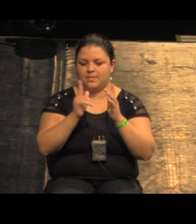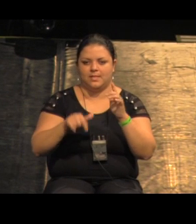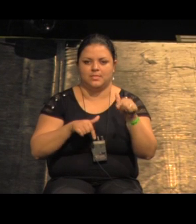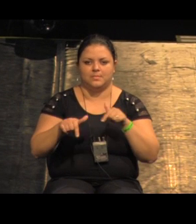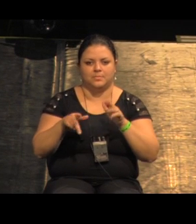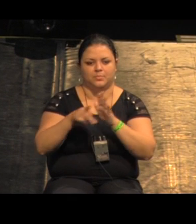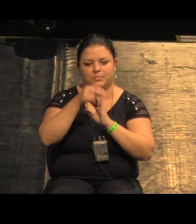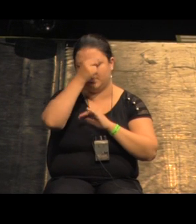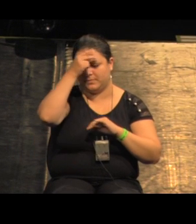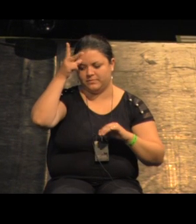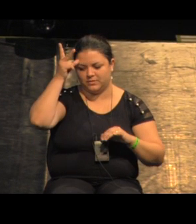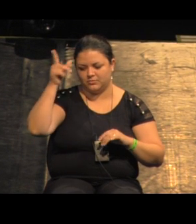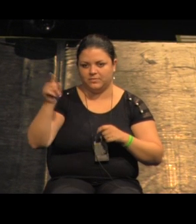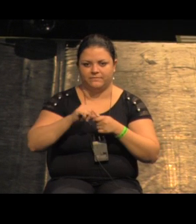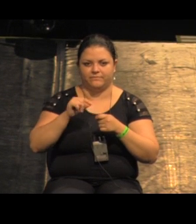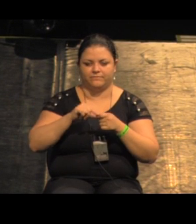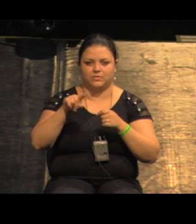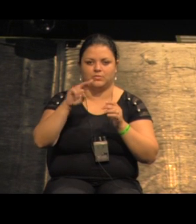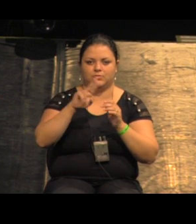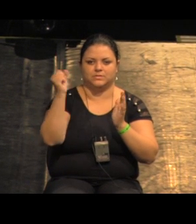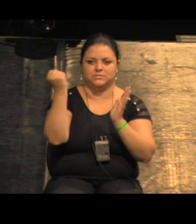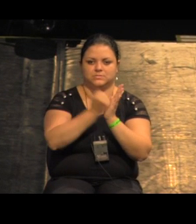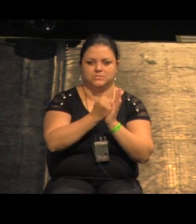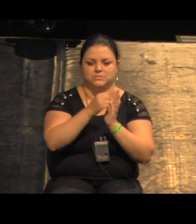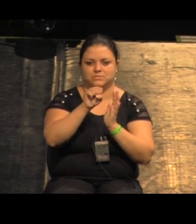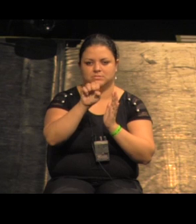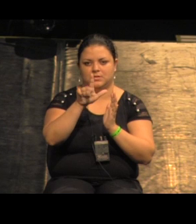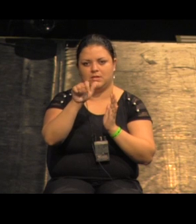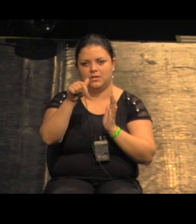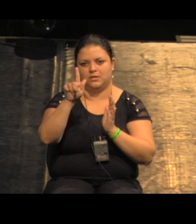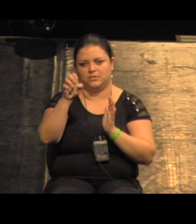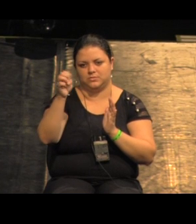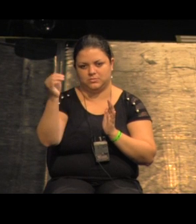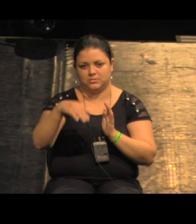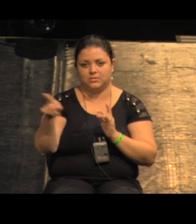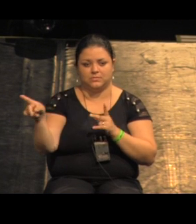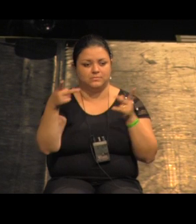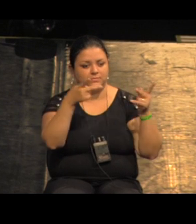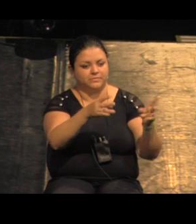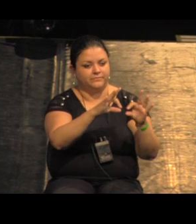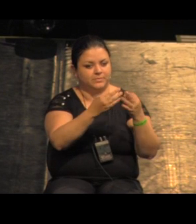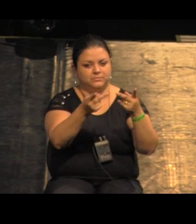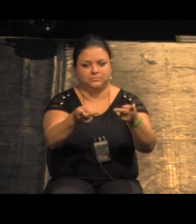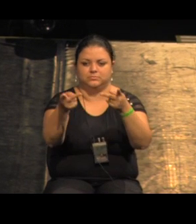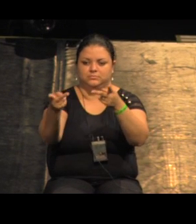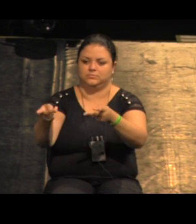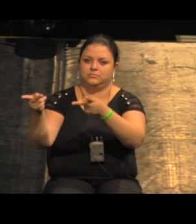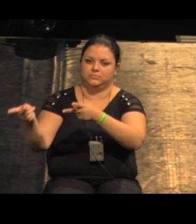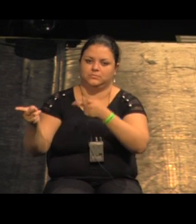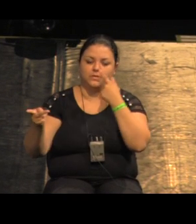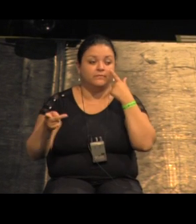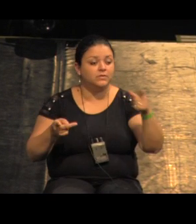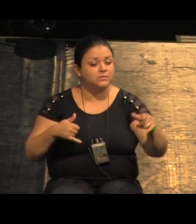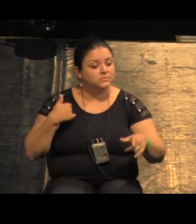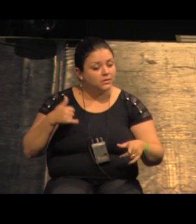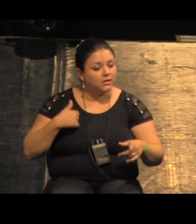sociais da prefeitura fazem chama selagem eles verificam família por família quem mora lá quantos moradores como que eles estão que